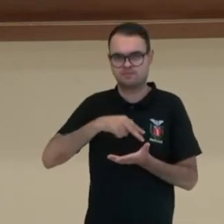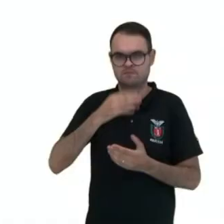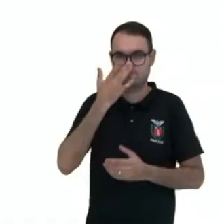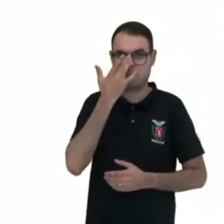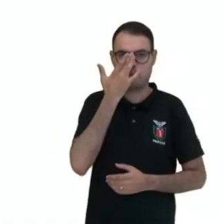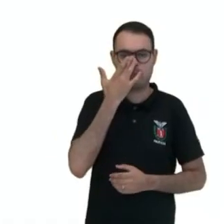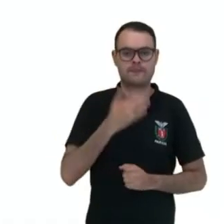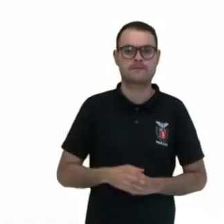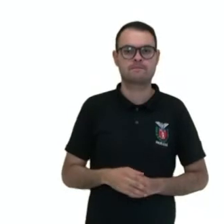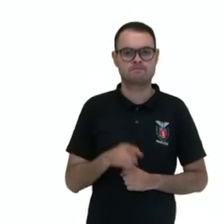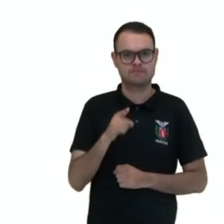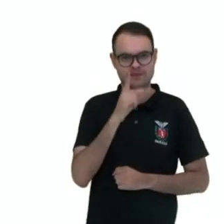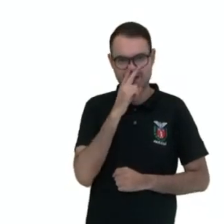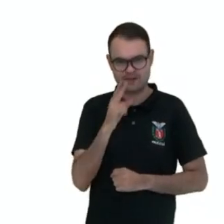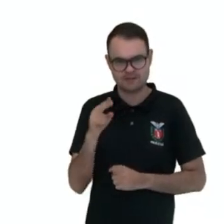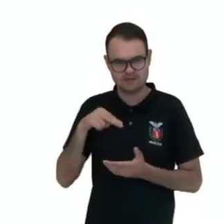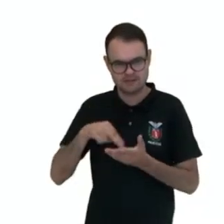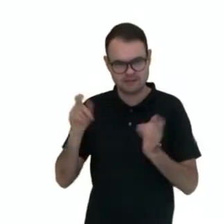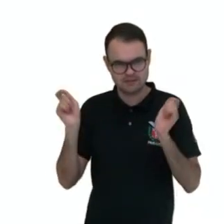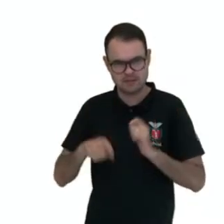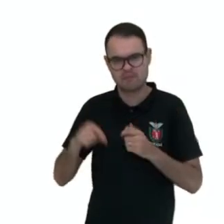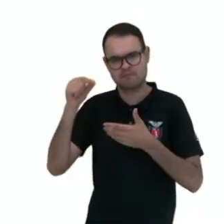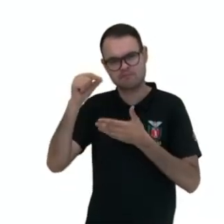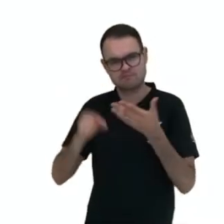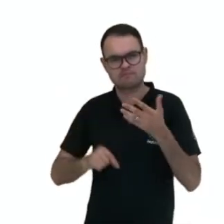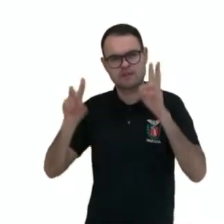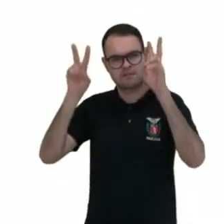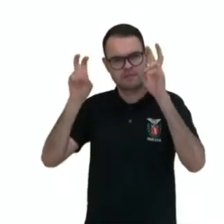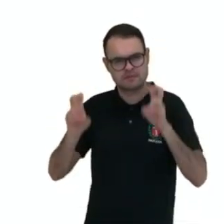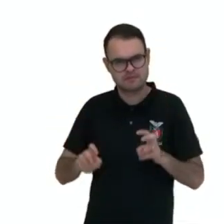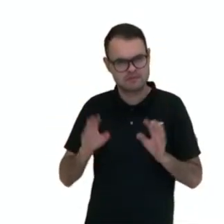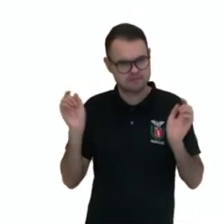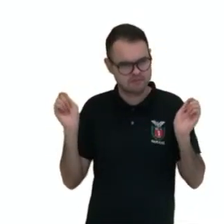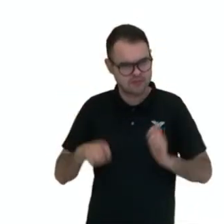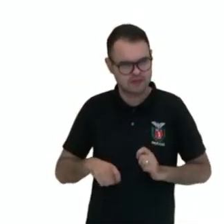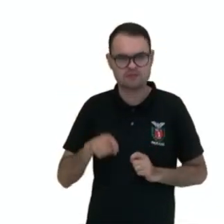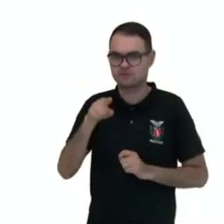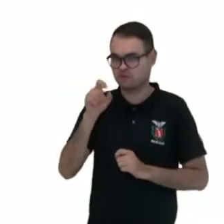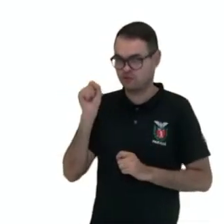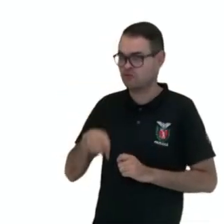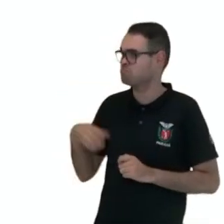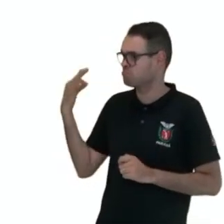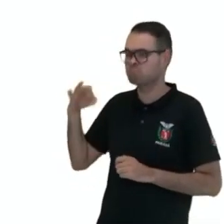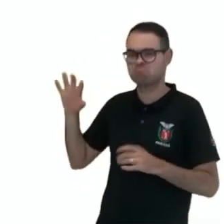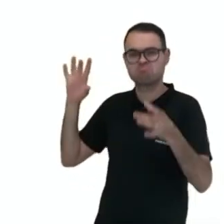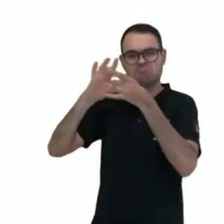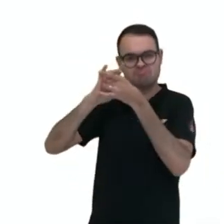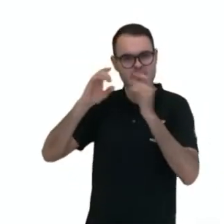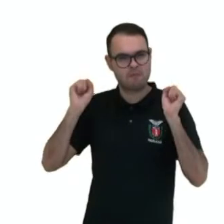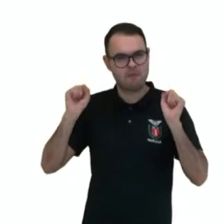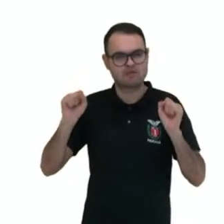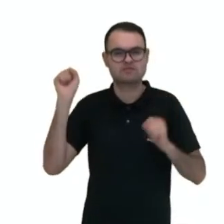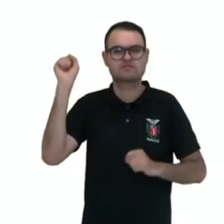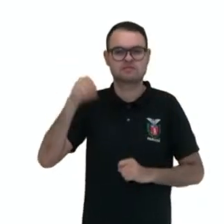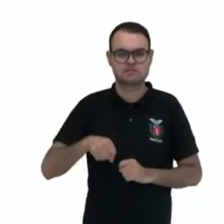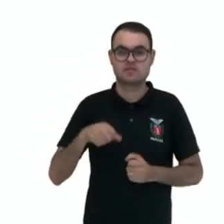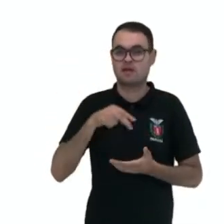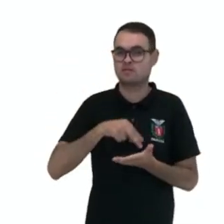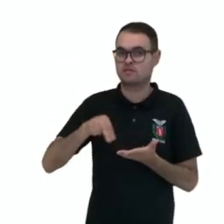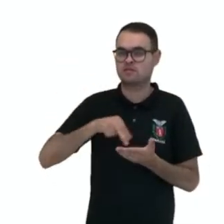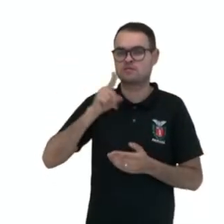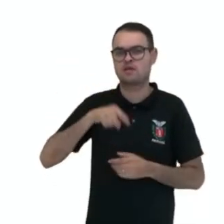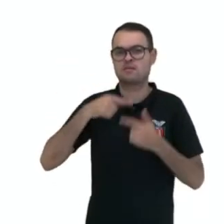Então, você acha que a dança pode abordar vários temas, né? Então, se você respondeu que sim, acertou, né? Podemos sim. A dança é uma